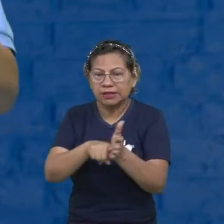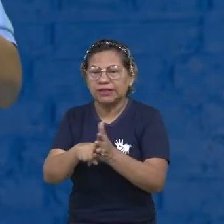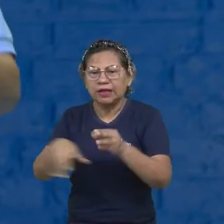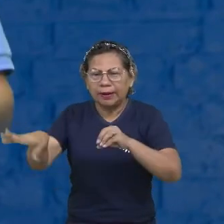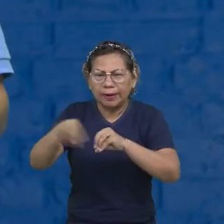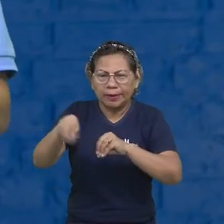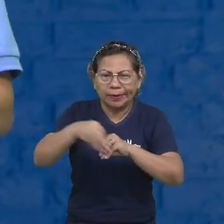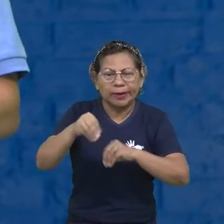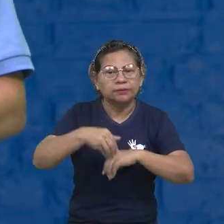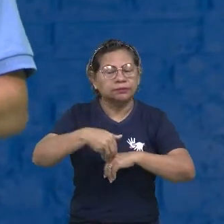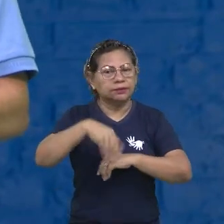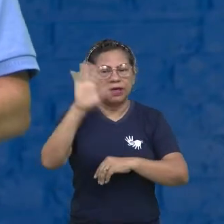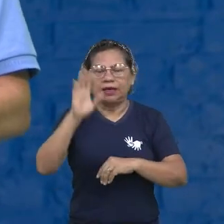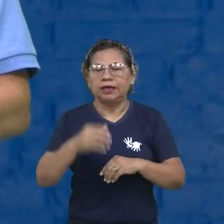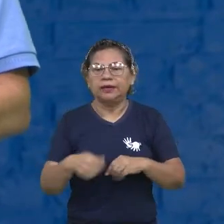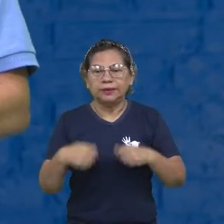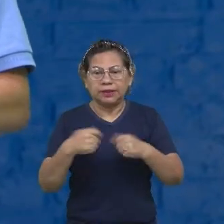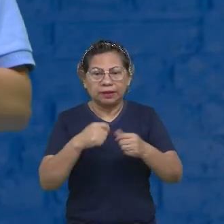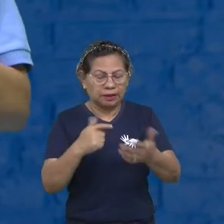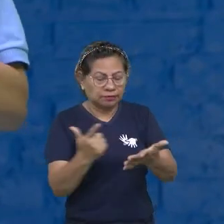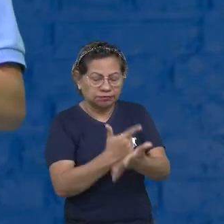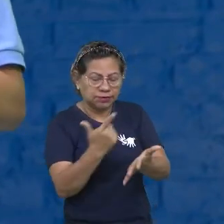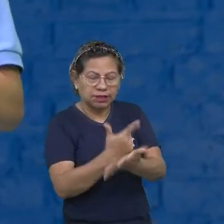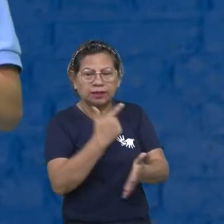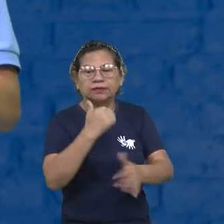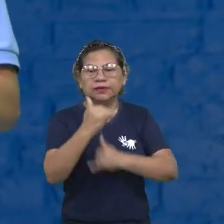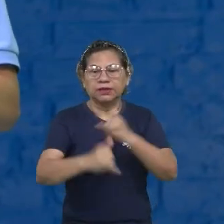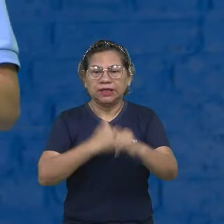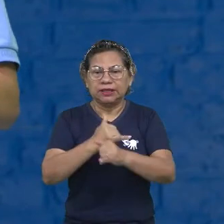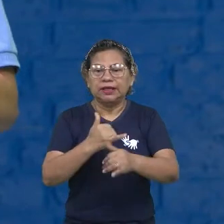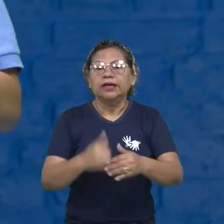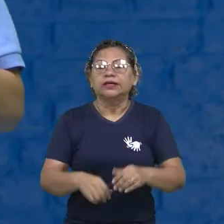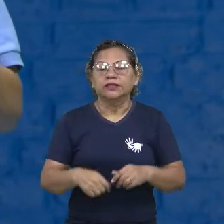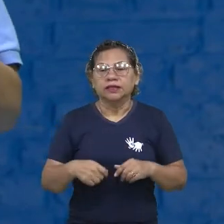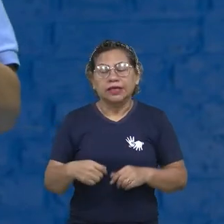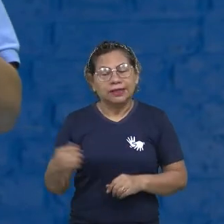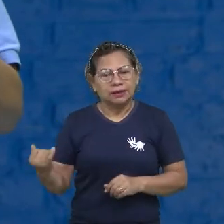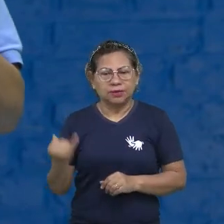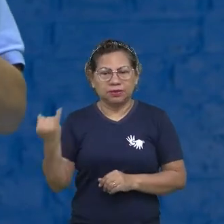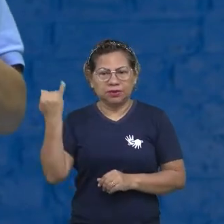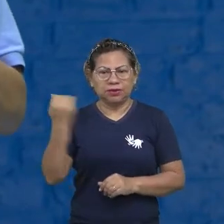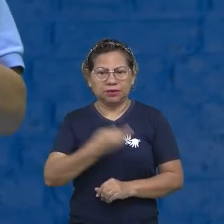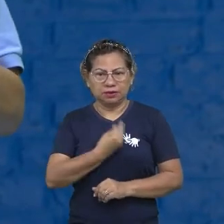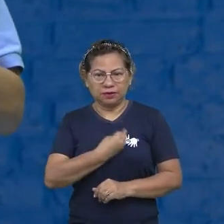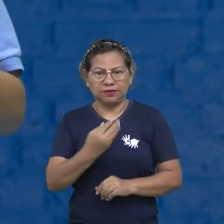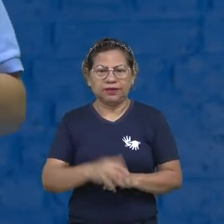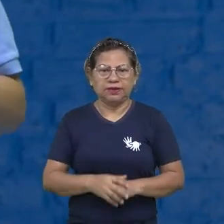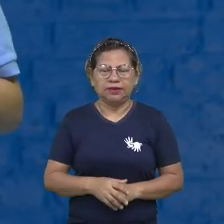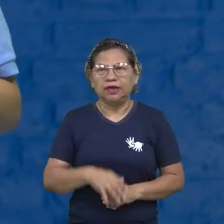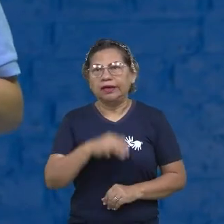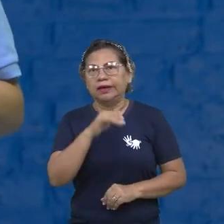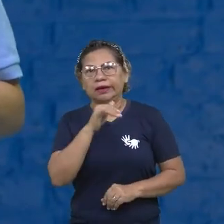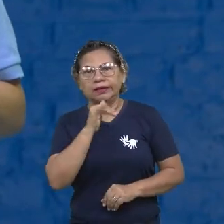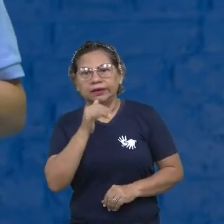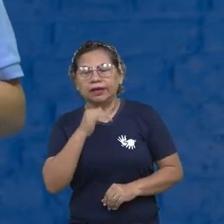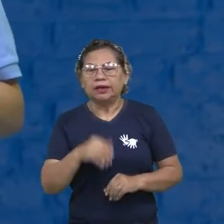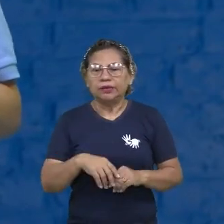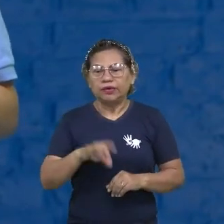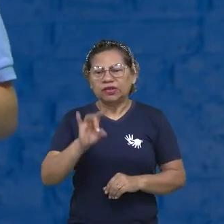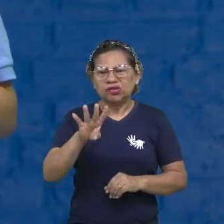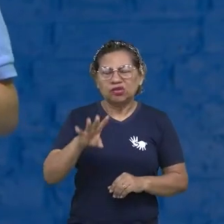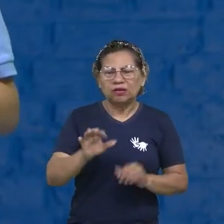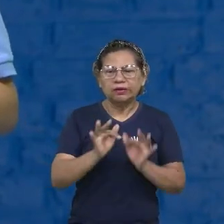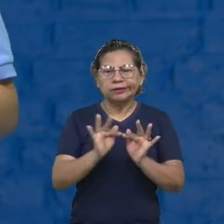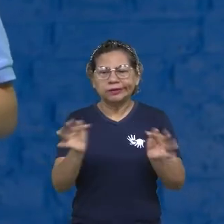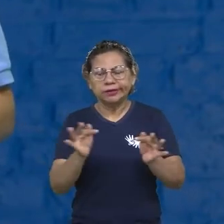à internet, os livros estão aí. A internet, principalmente, eu não vou ficar só naquela mesmice, eu vou além. Então, esse jovem